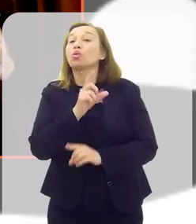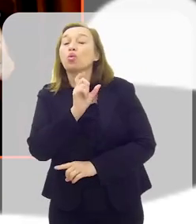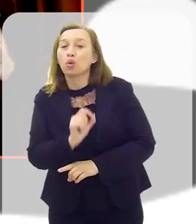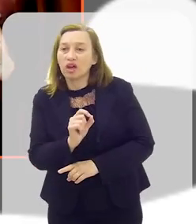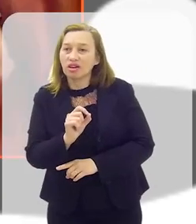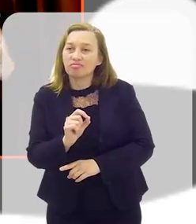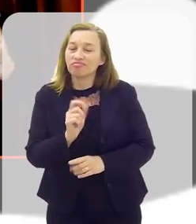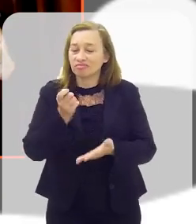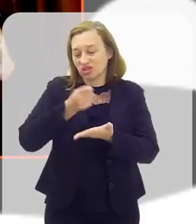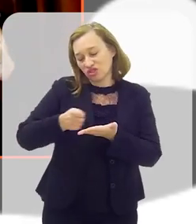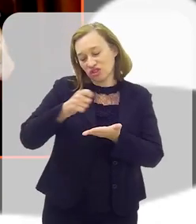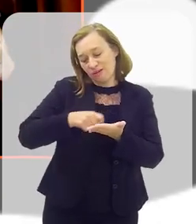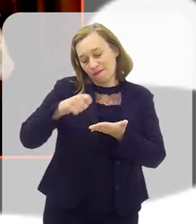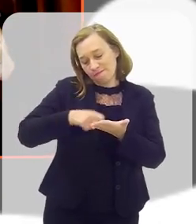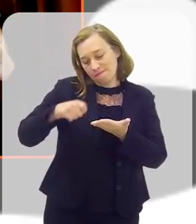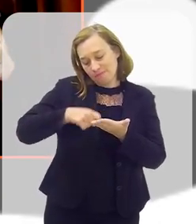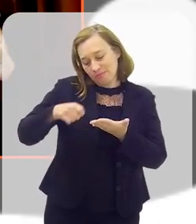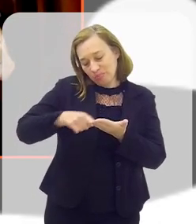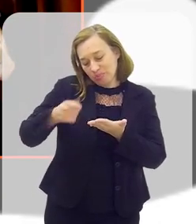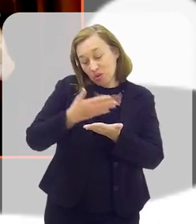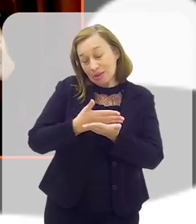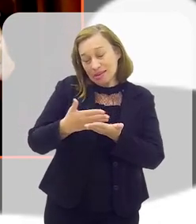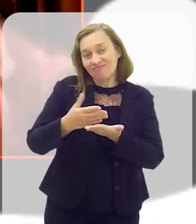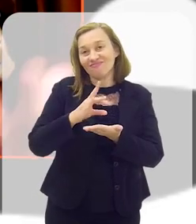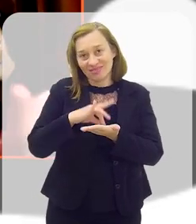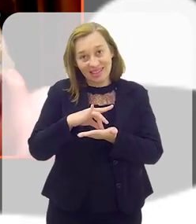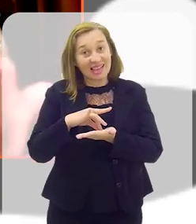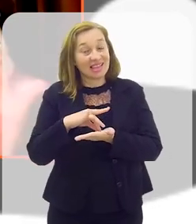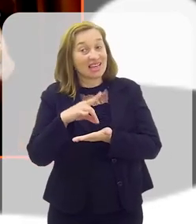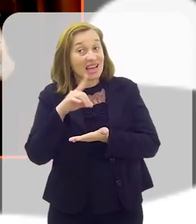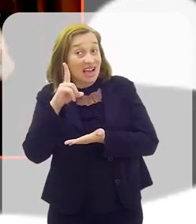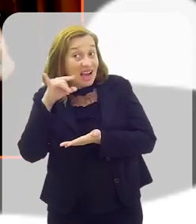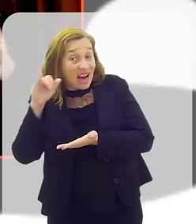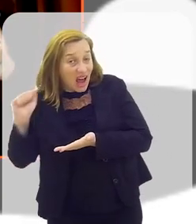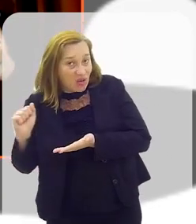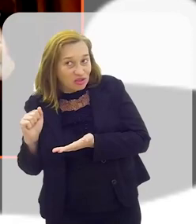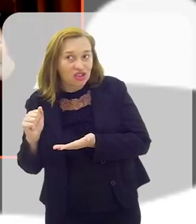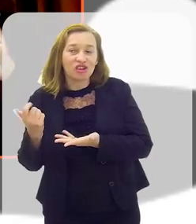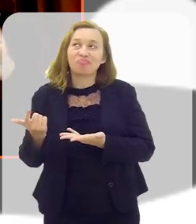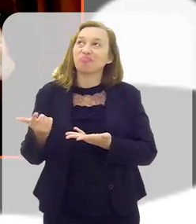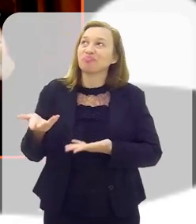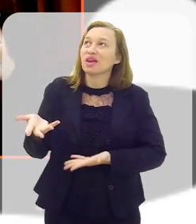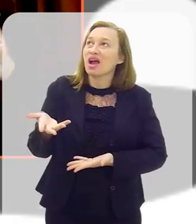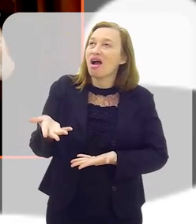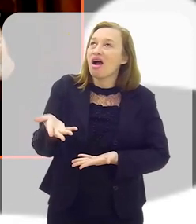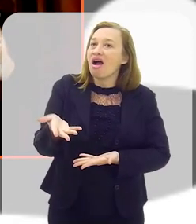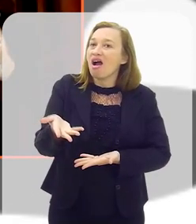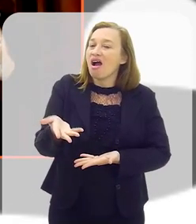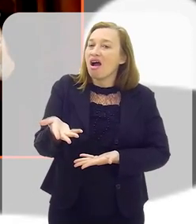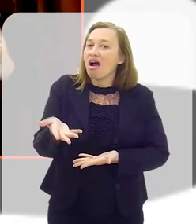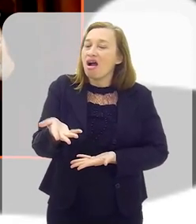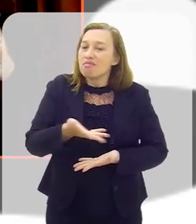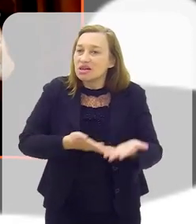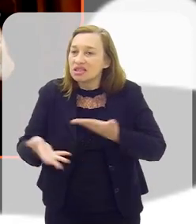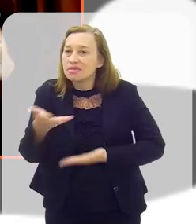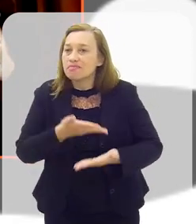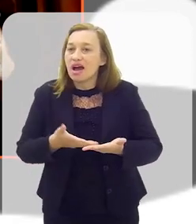encontrei? Escrever. E aí, comecei, na realidade, Cláudia, a participar de uma rede